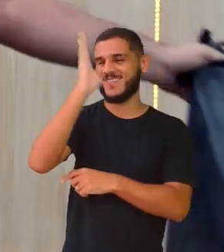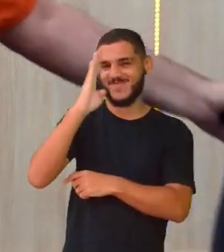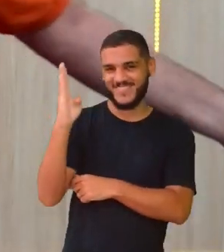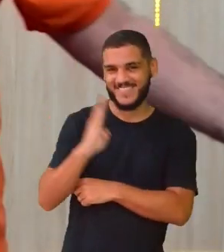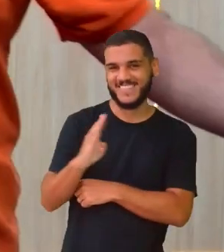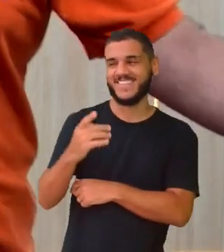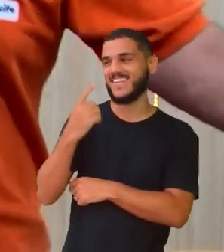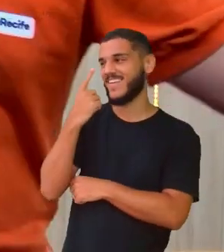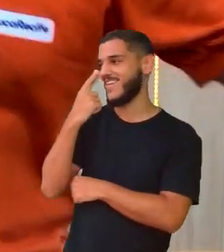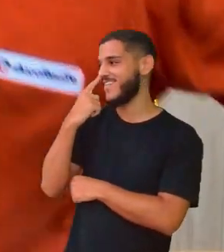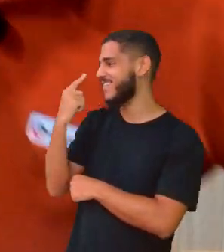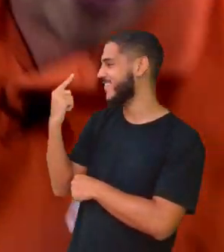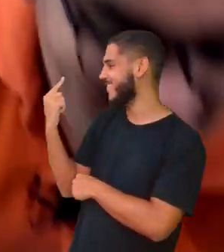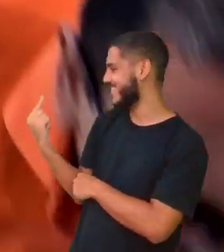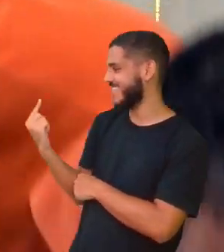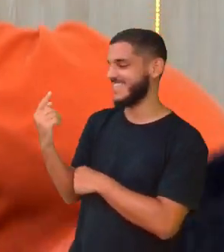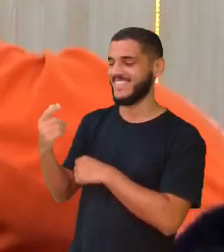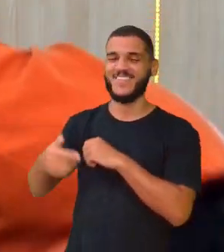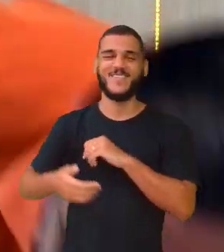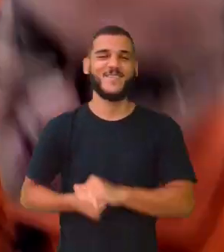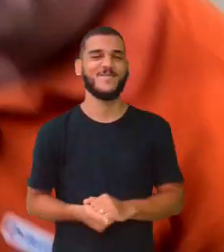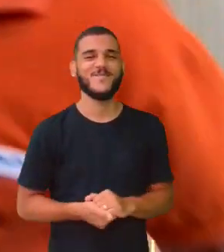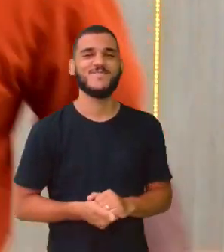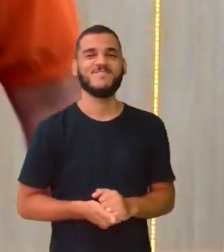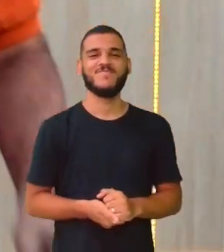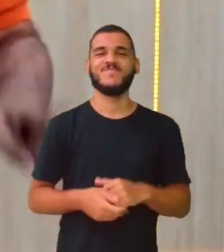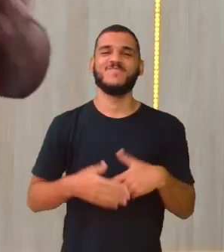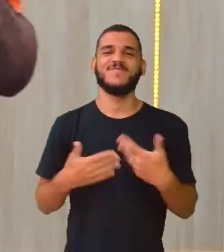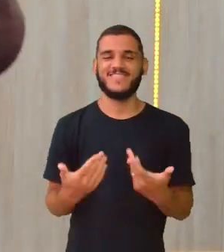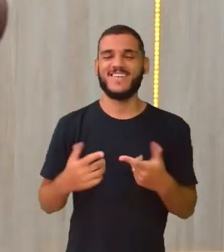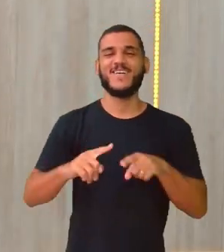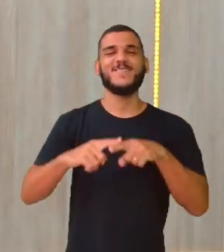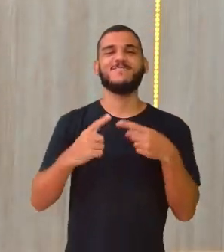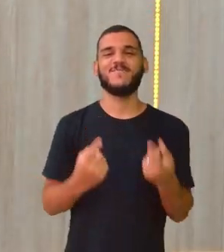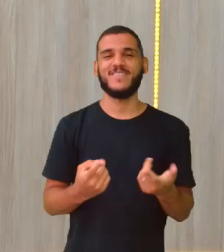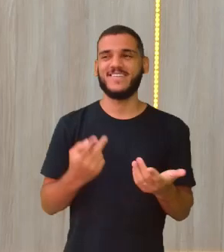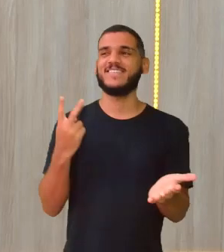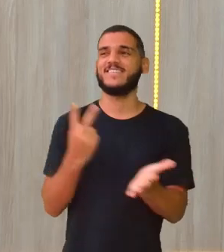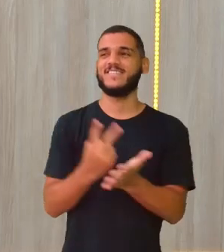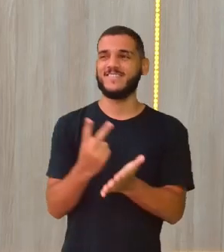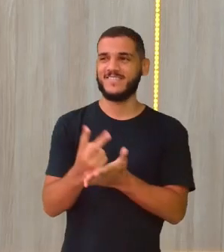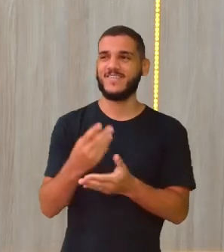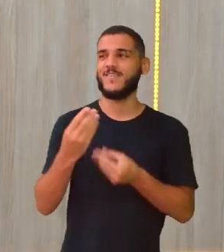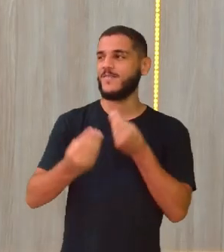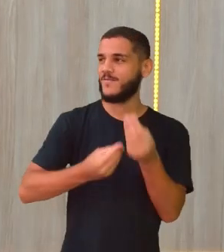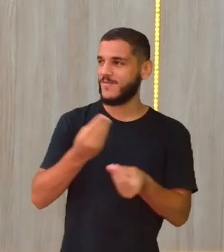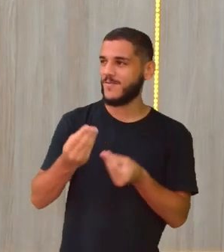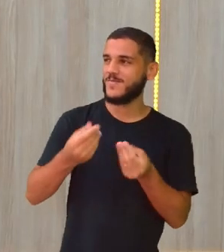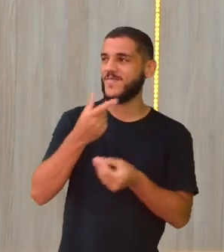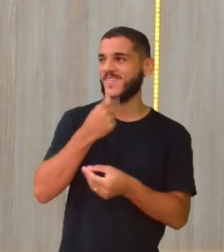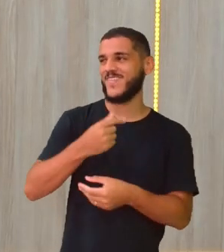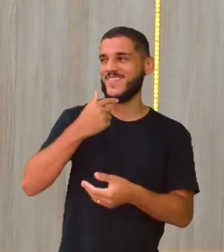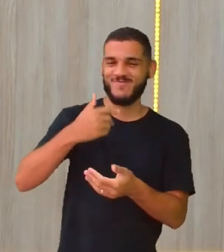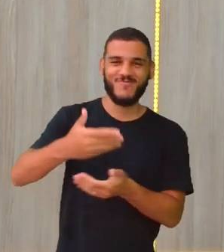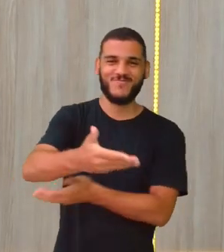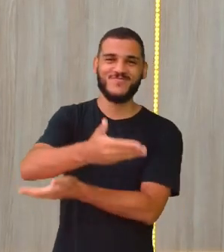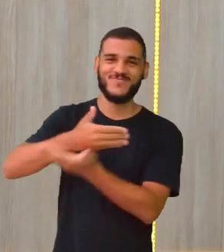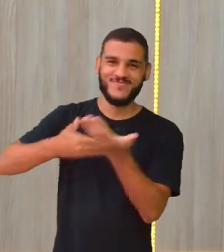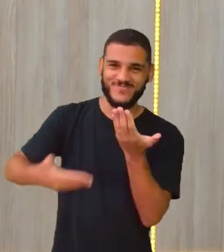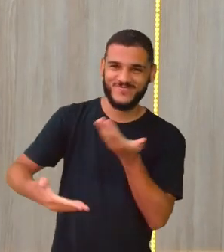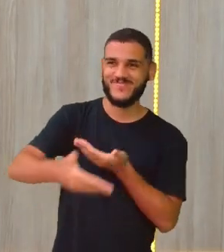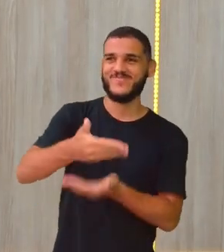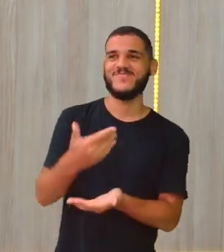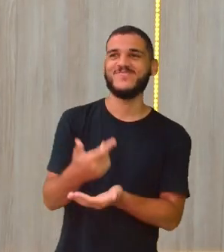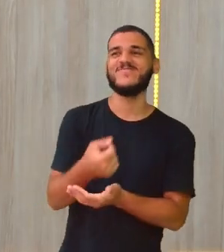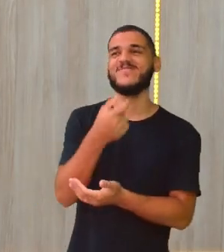tudo são flores. Nem tudo são lindos e maravilhosos. Mas vamos embora. Interação humana, né? Como é que o homem vai interagir? O homem é parceiro daquilo que